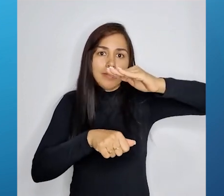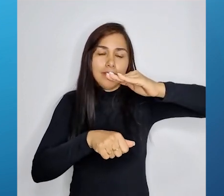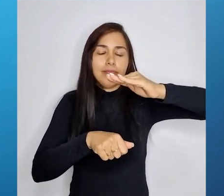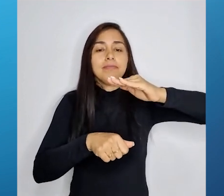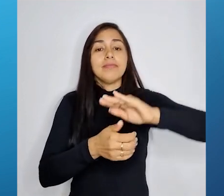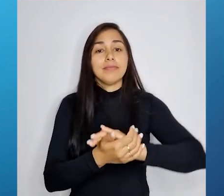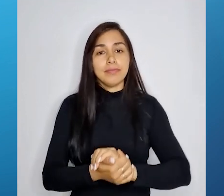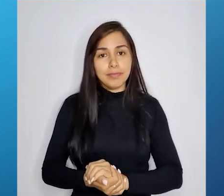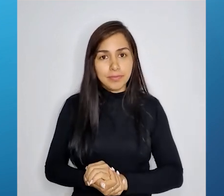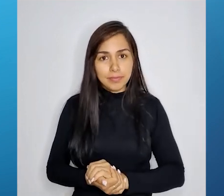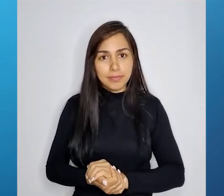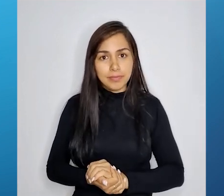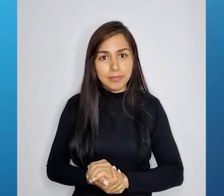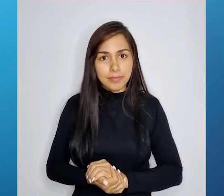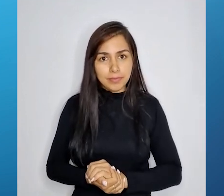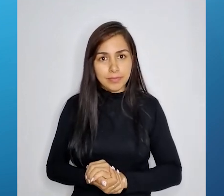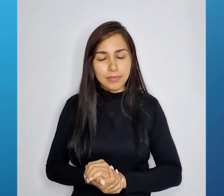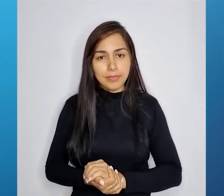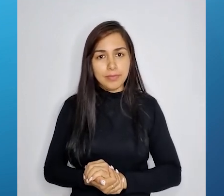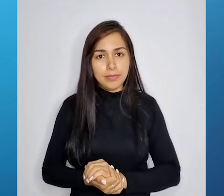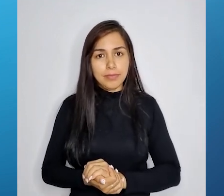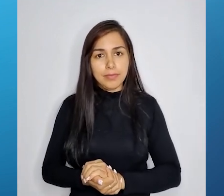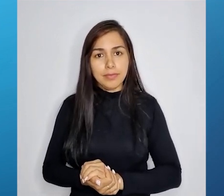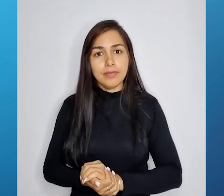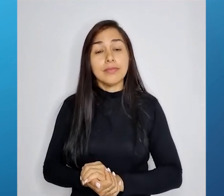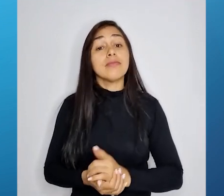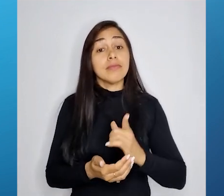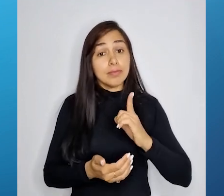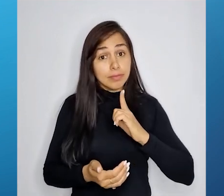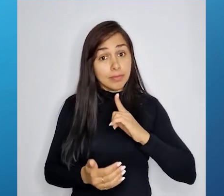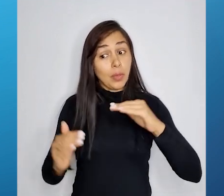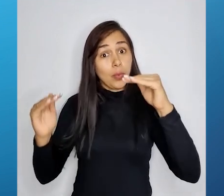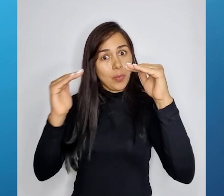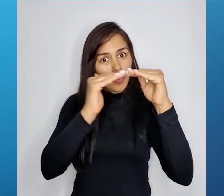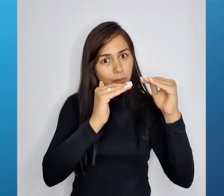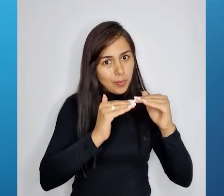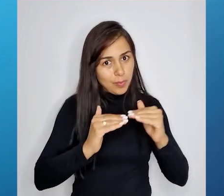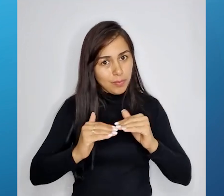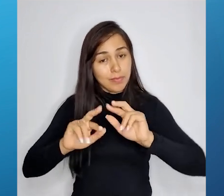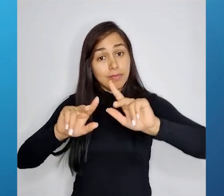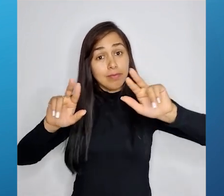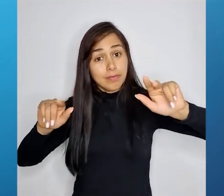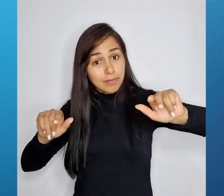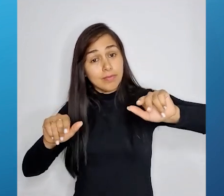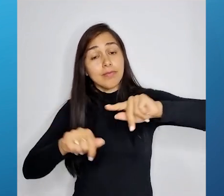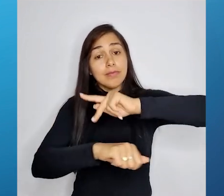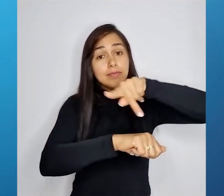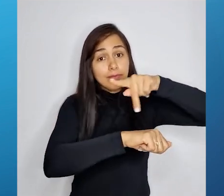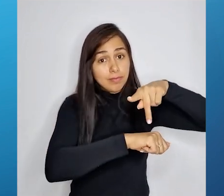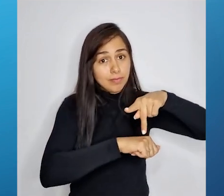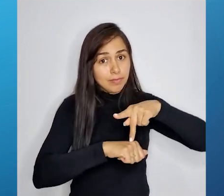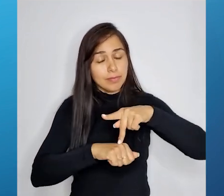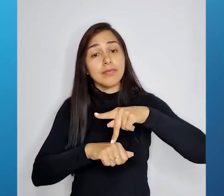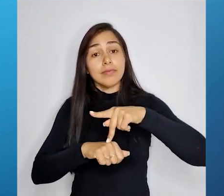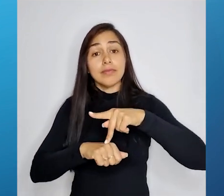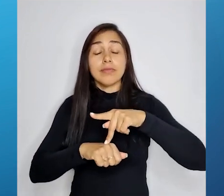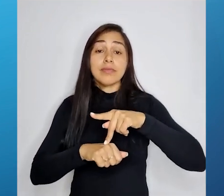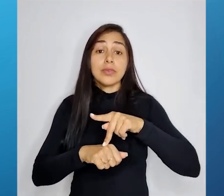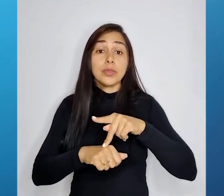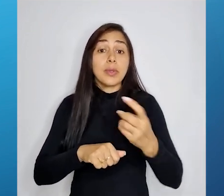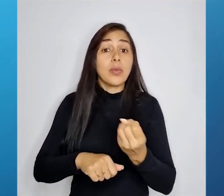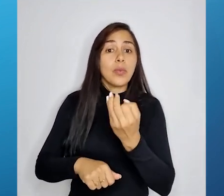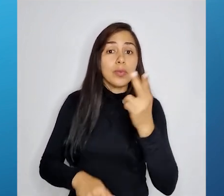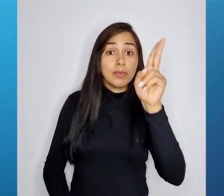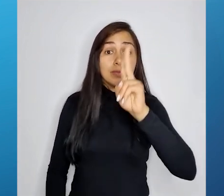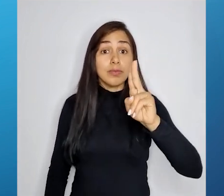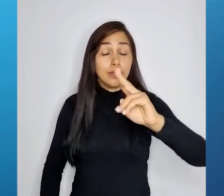principalmente o aquecimento global. Há um acordo entre países para créditos de carbono. Então entre as